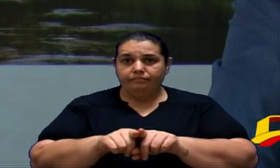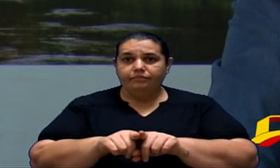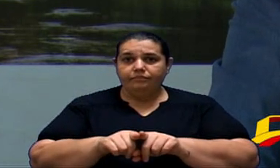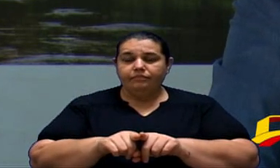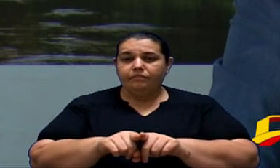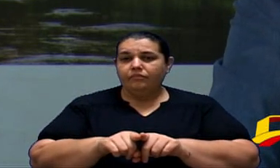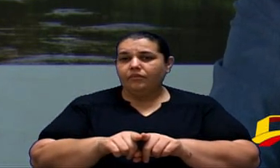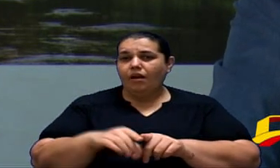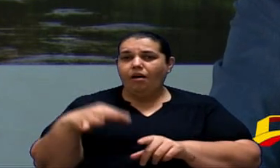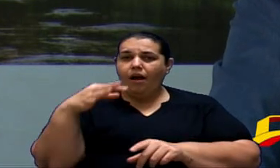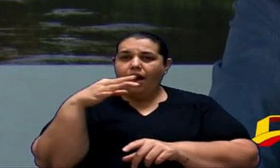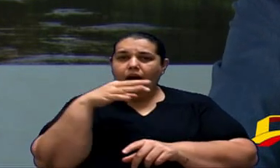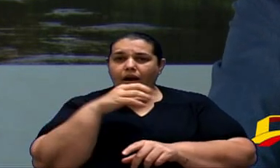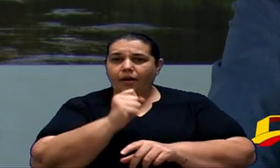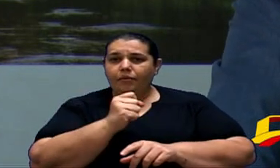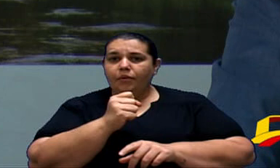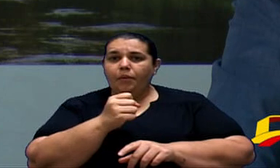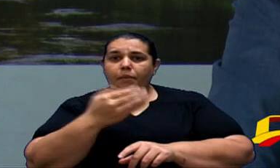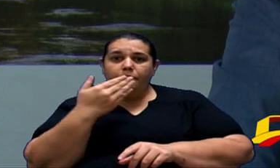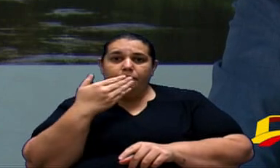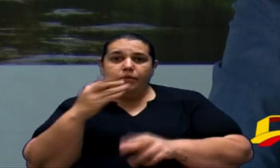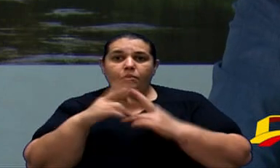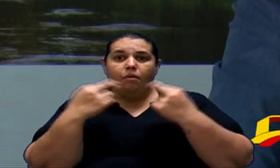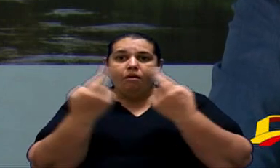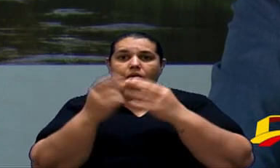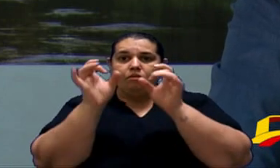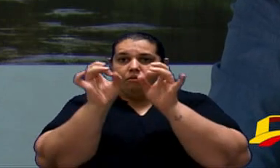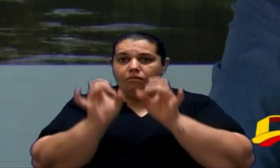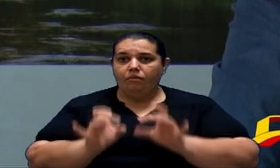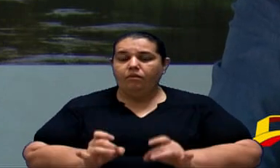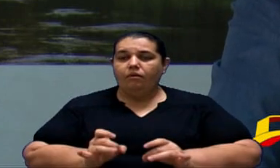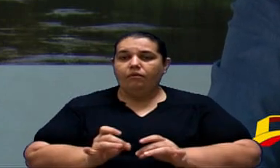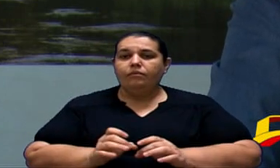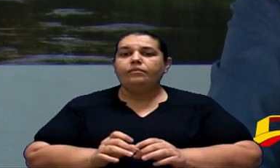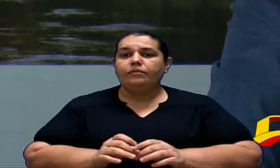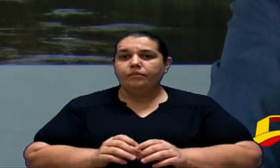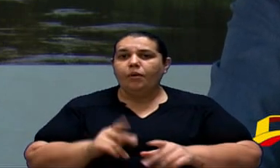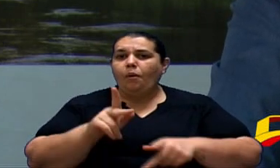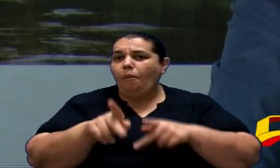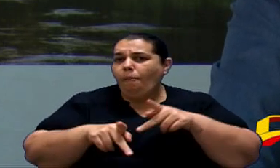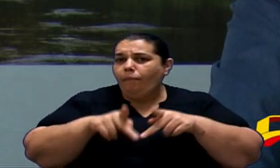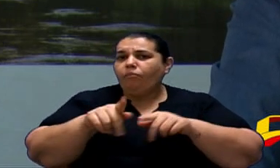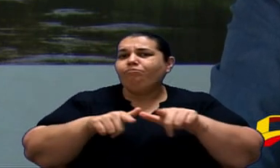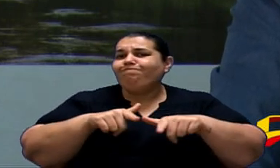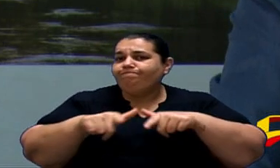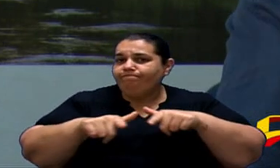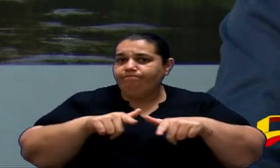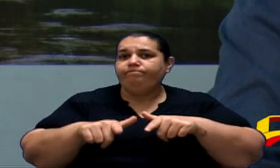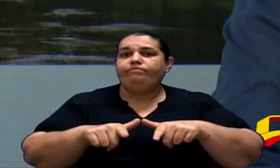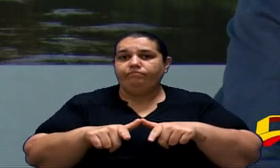De imediato Propus A gente fazer Uma audiência Pública O povo Trabalha